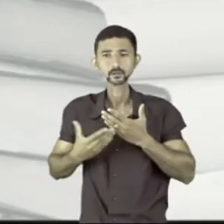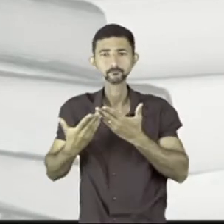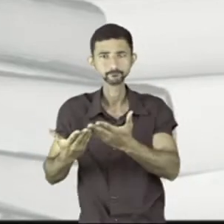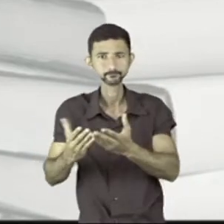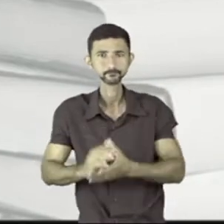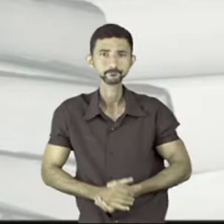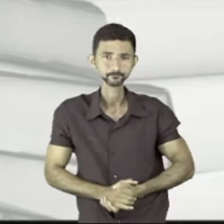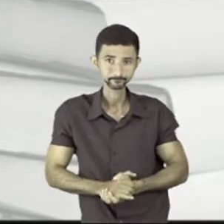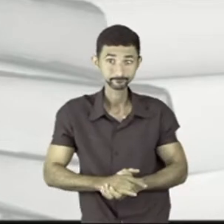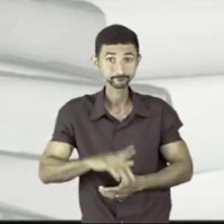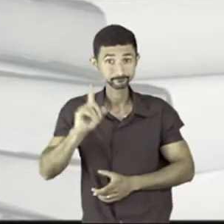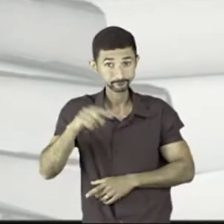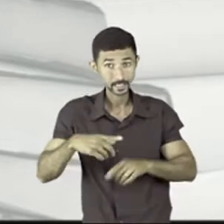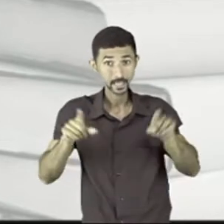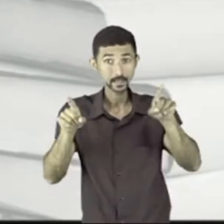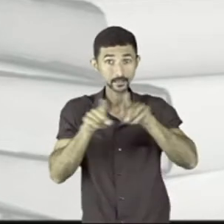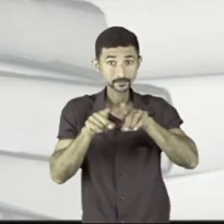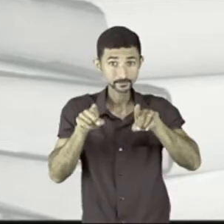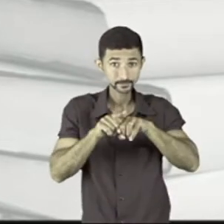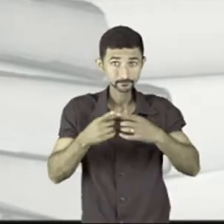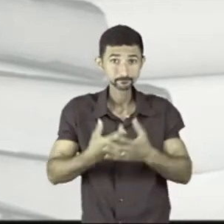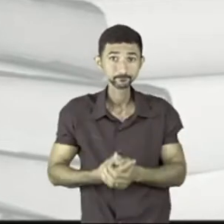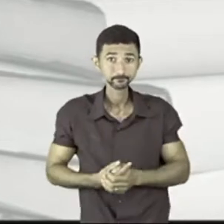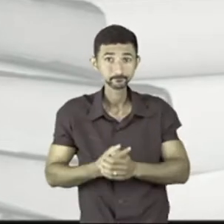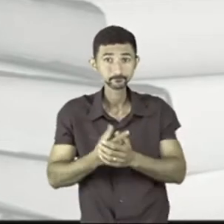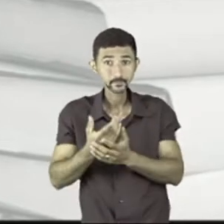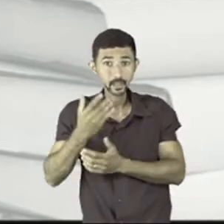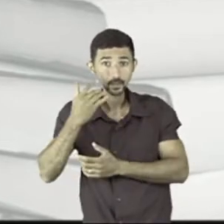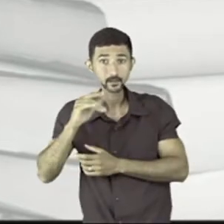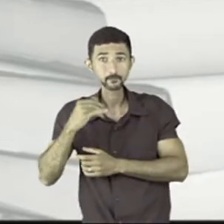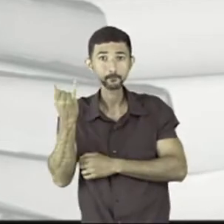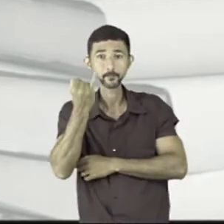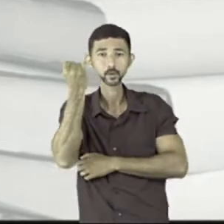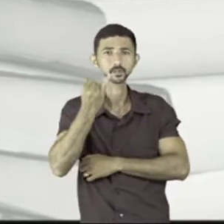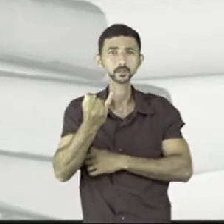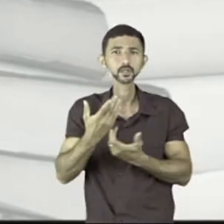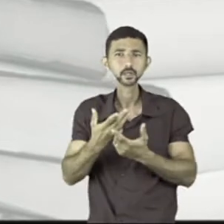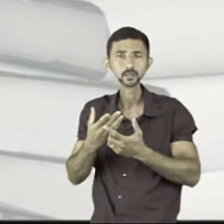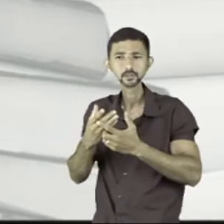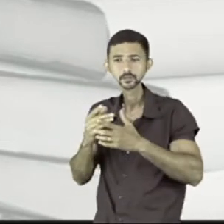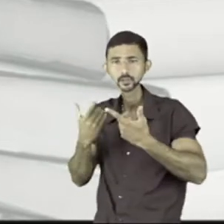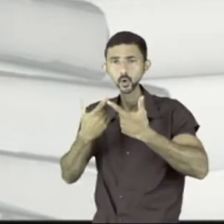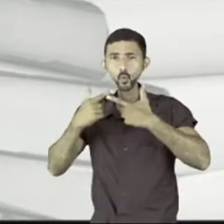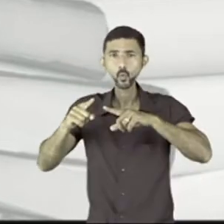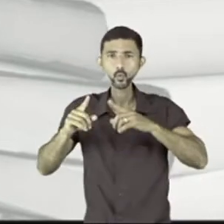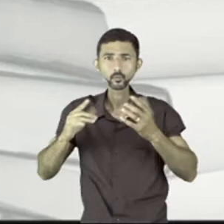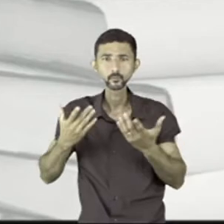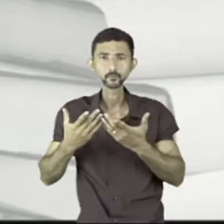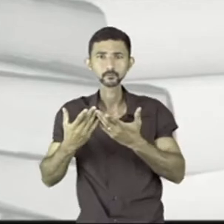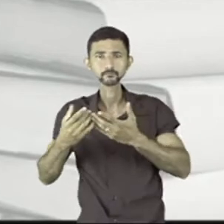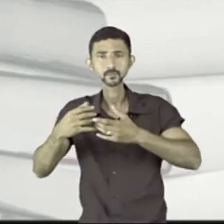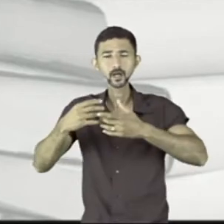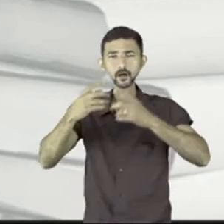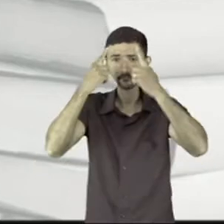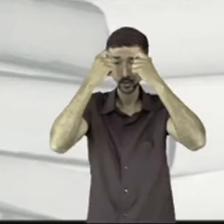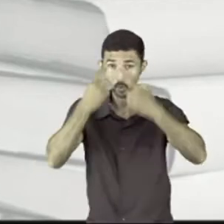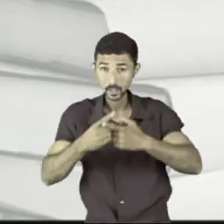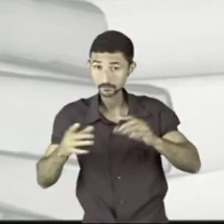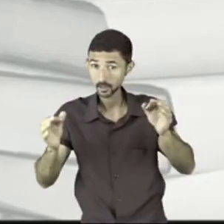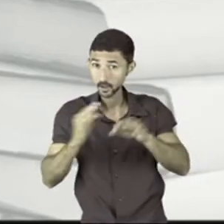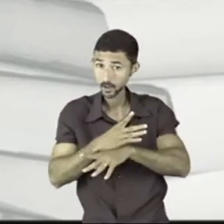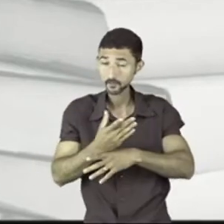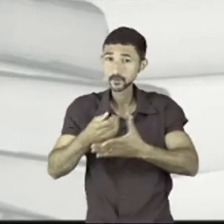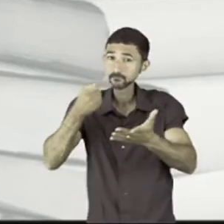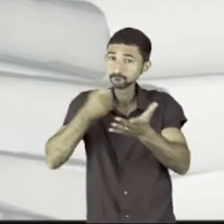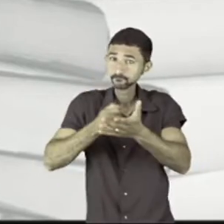oferecem. É, portanto, indispensável que o combate à violência seja feito de modo eficaz.